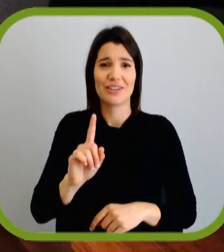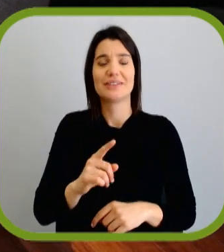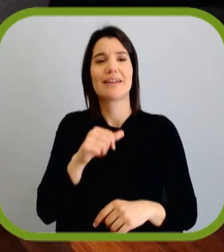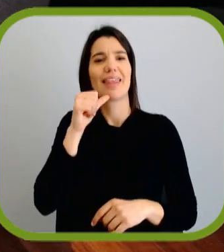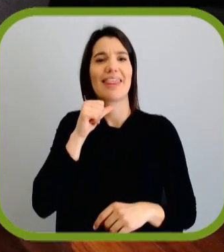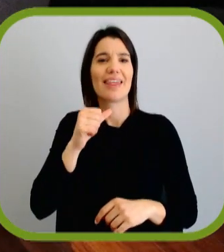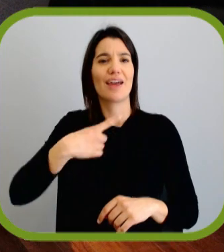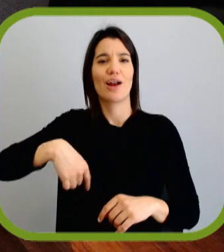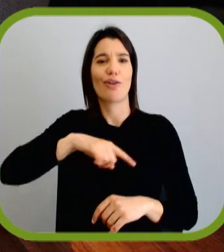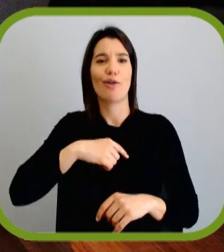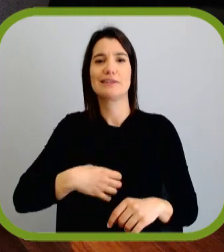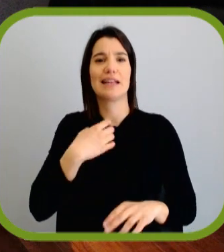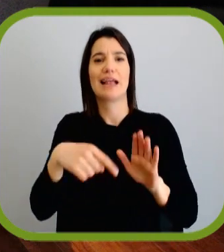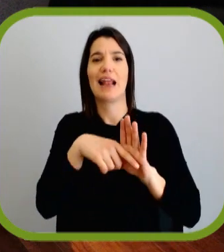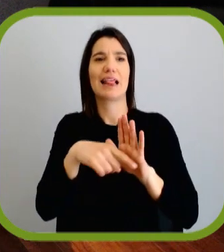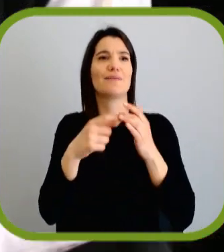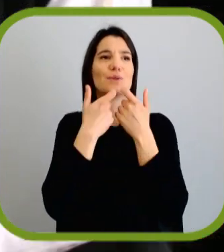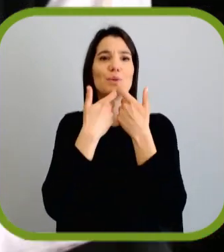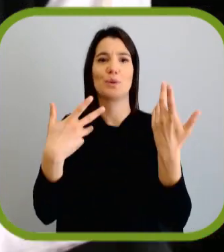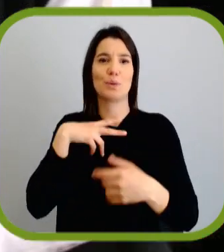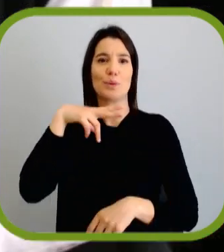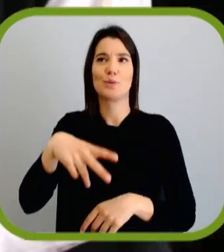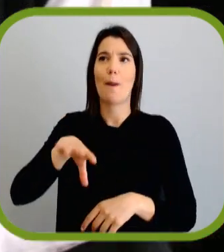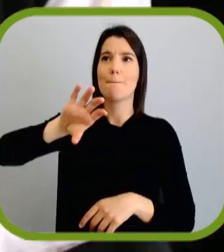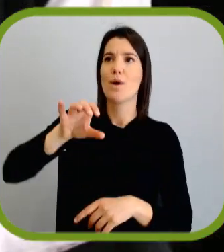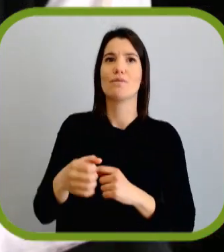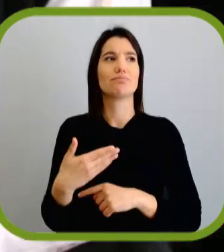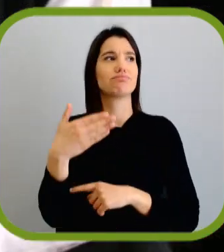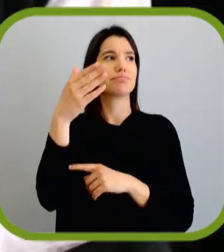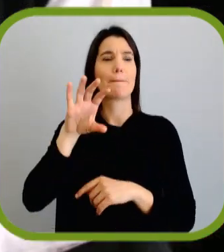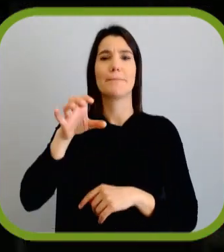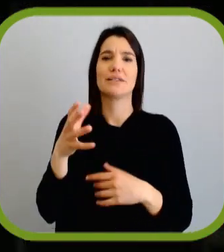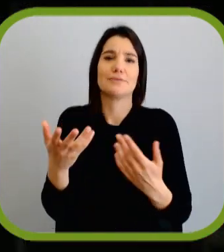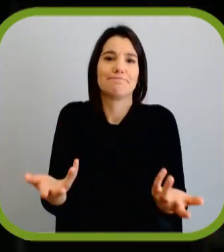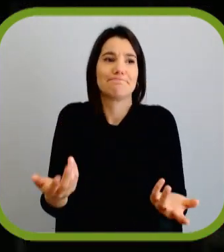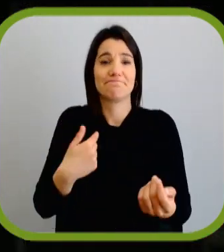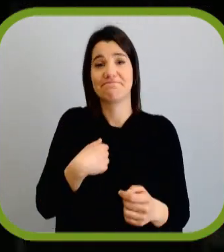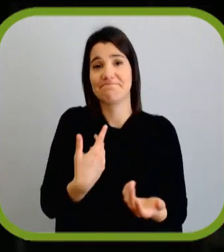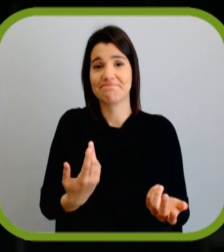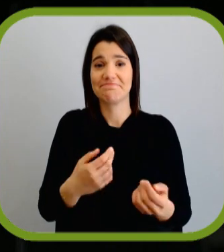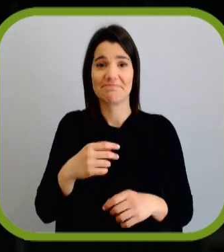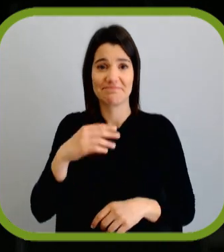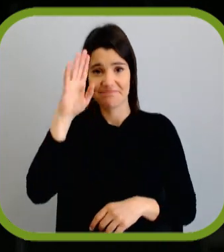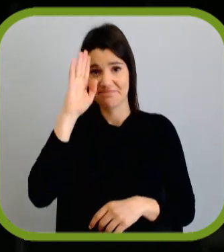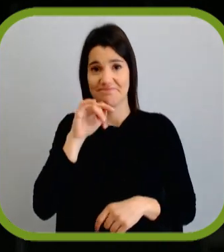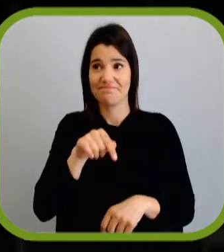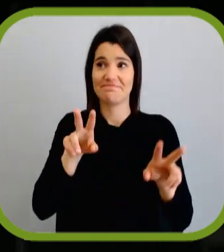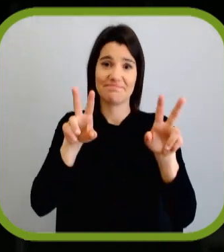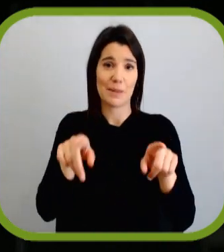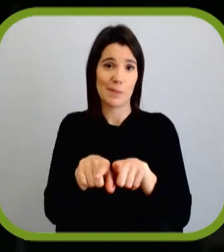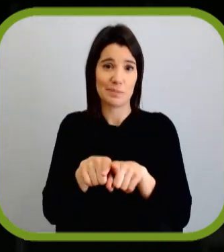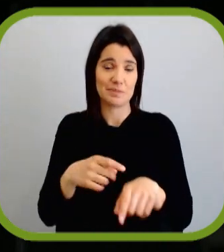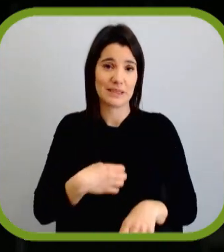sei lá, nós temos um vento muito pessimista como nação, como povo, e, portanto, não me admiro que também neste tema